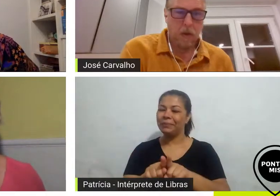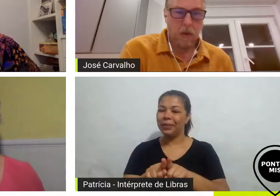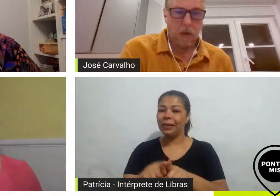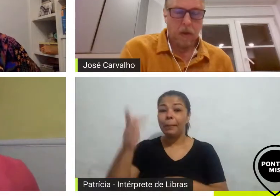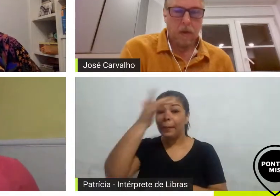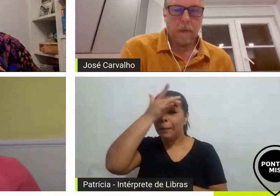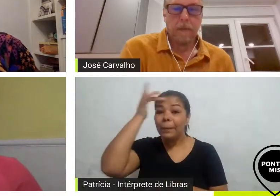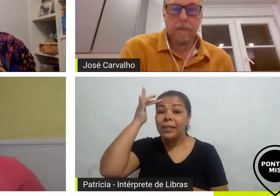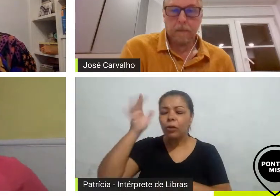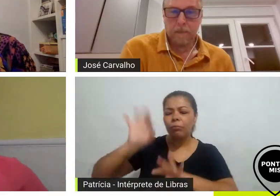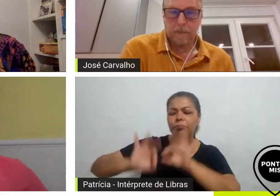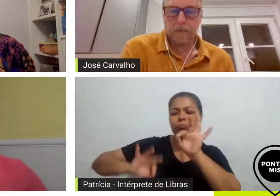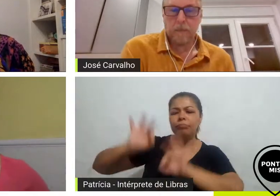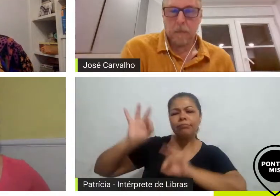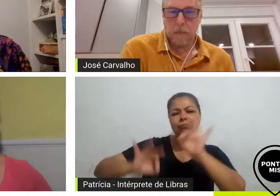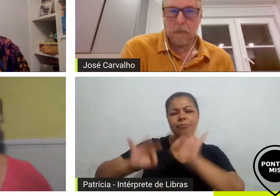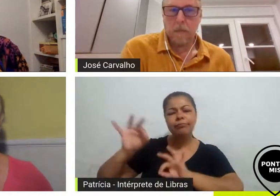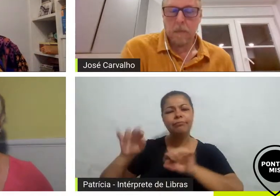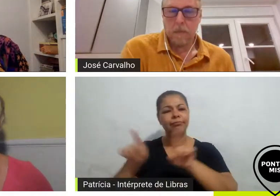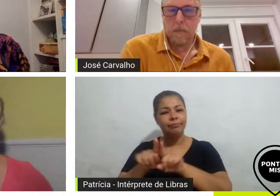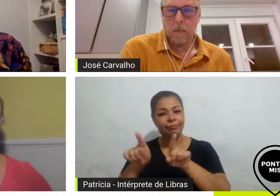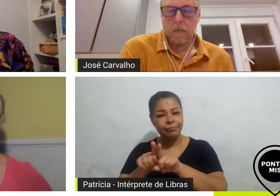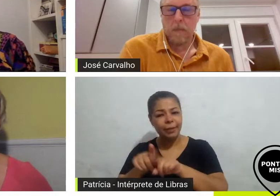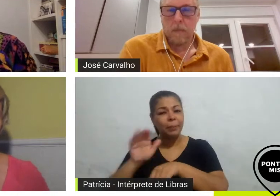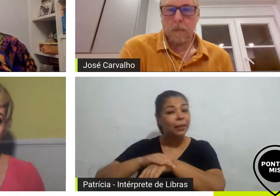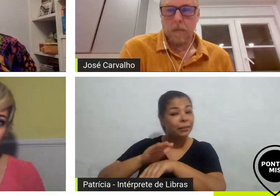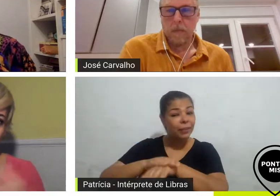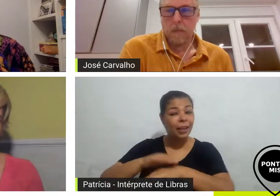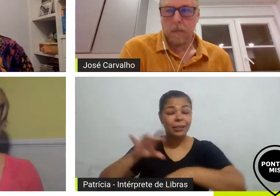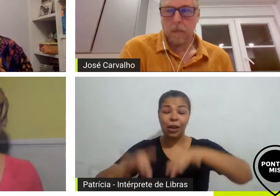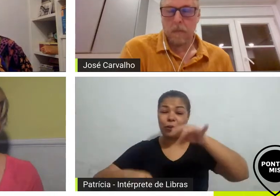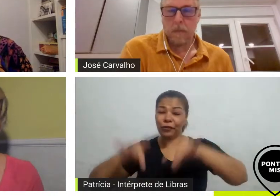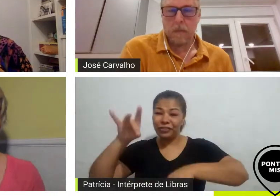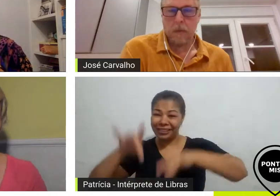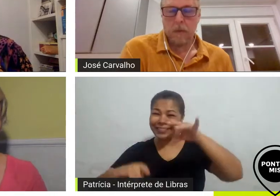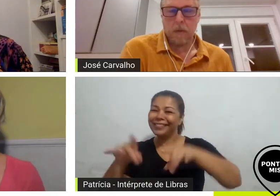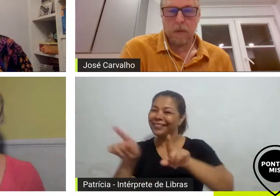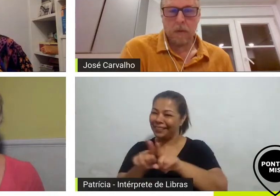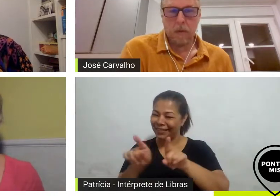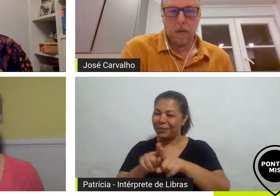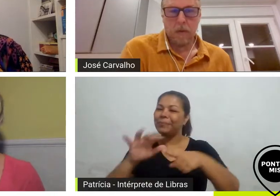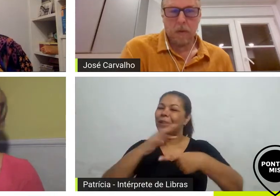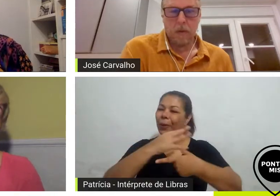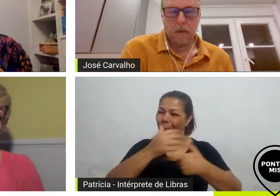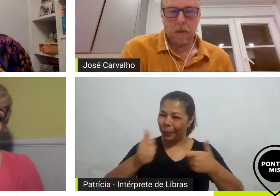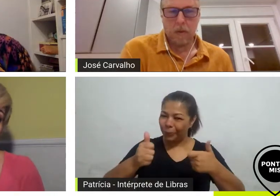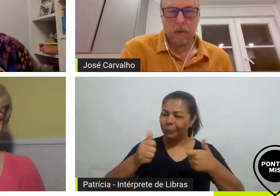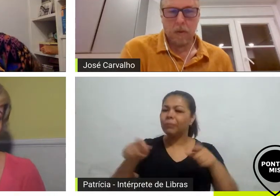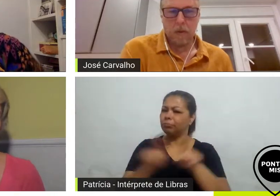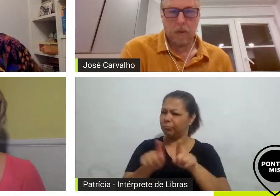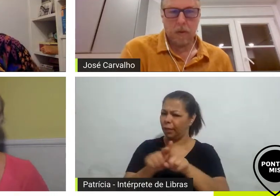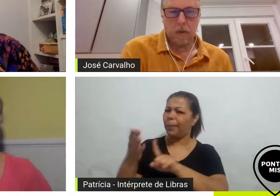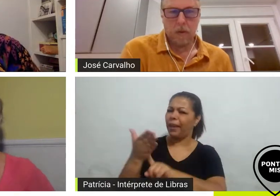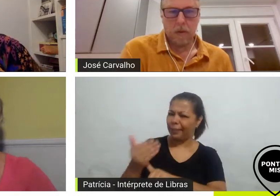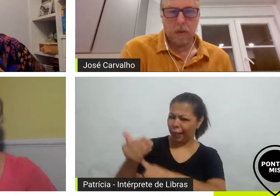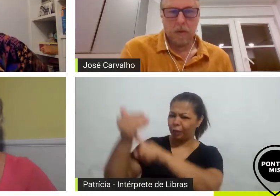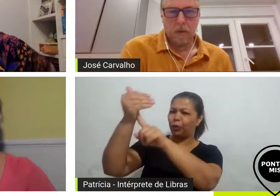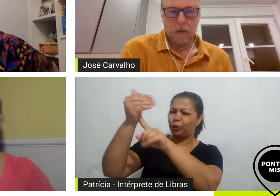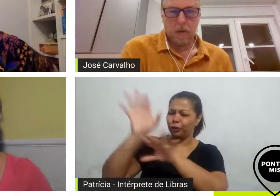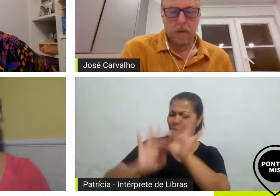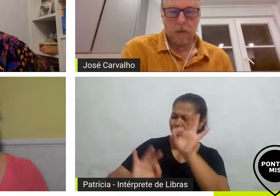que faz as oficinas com a gente pelo Pontos Mis essa questão dos efeitos especiais como é legal saber isso